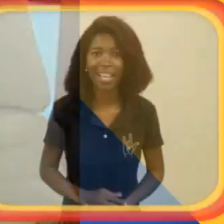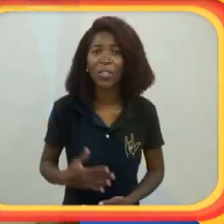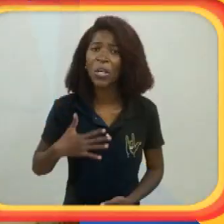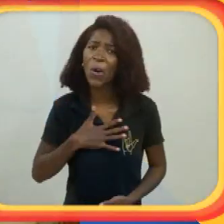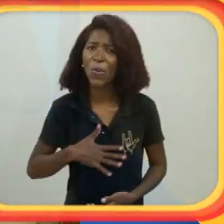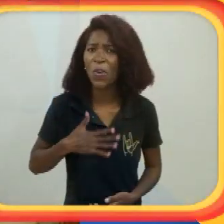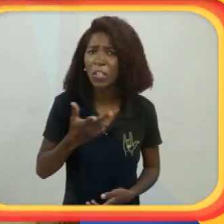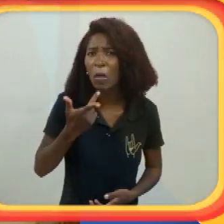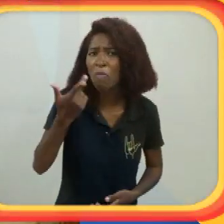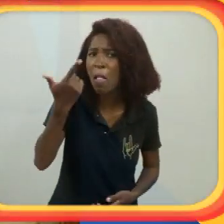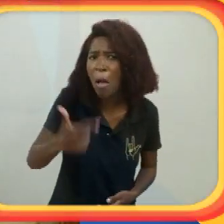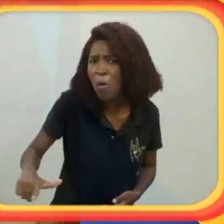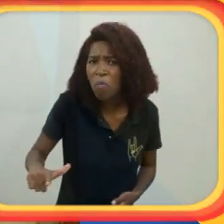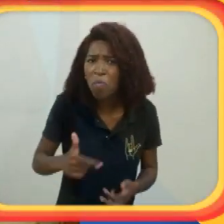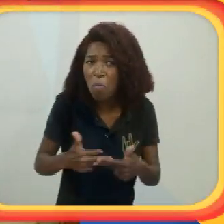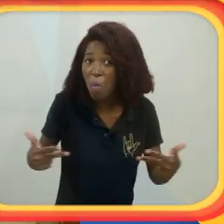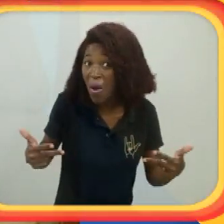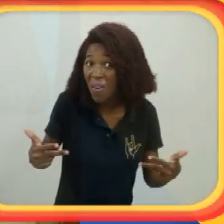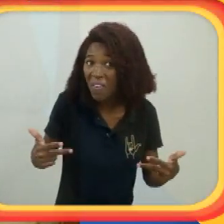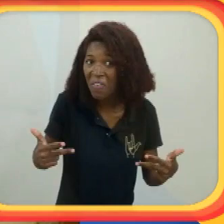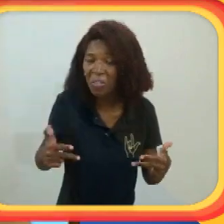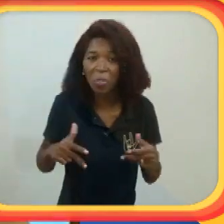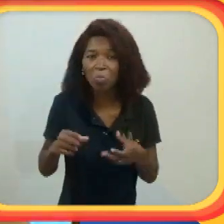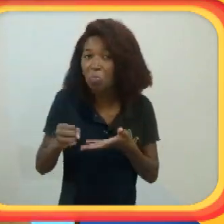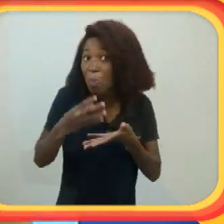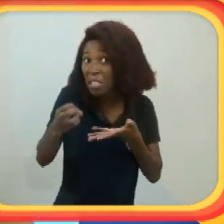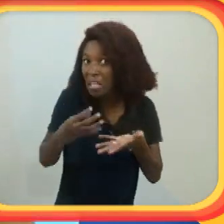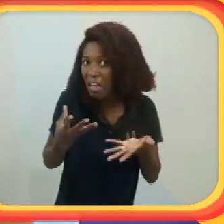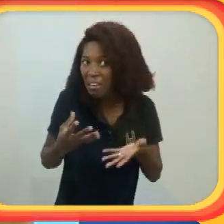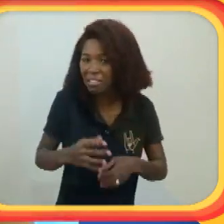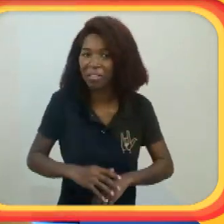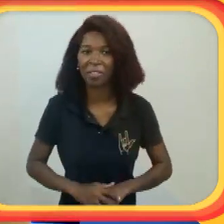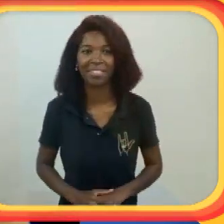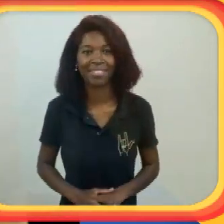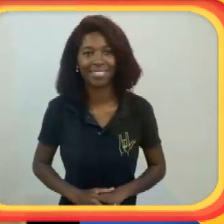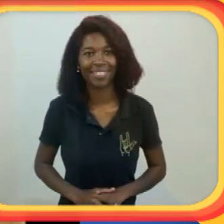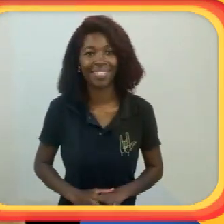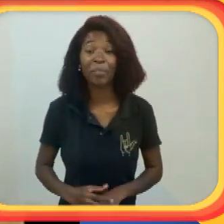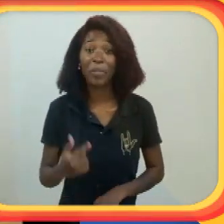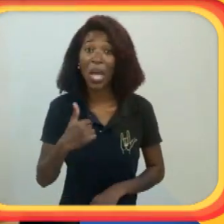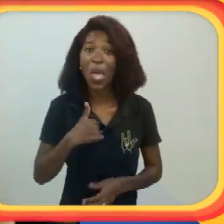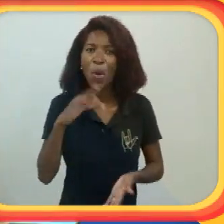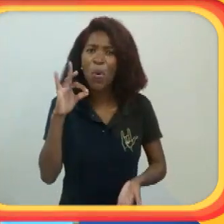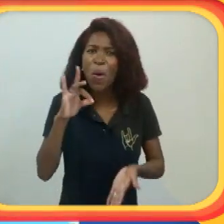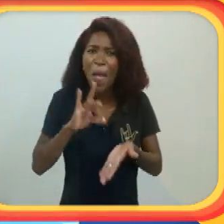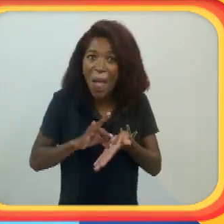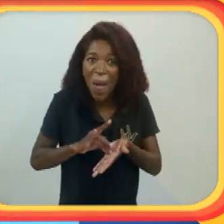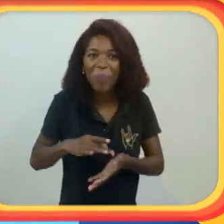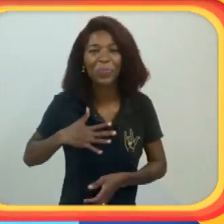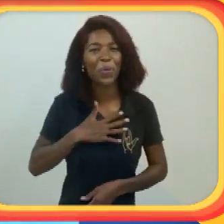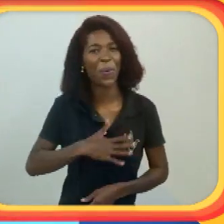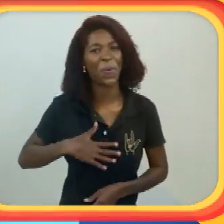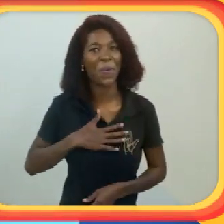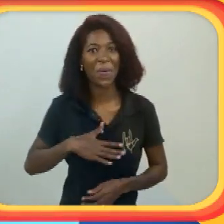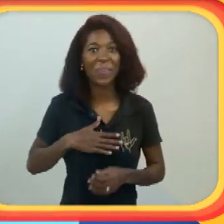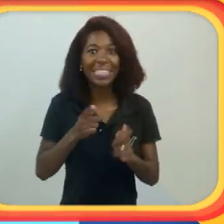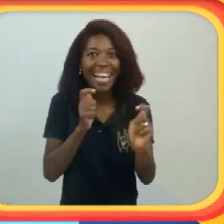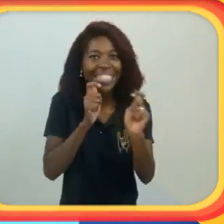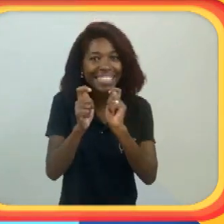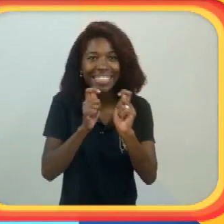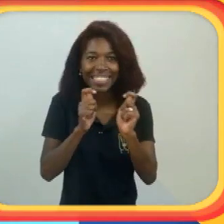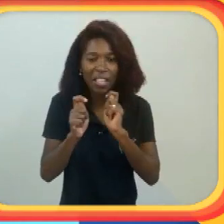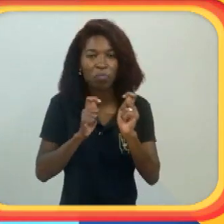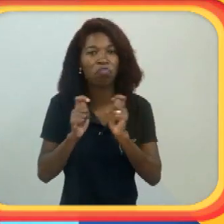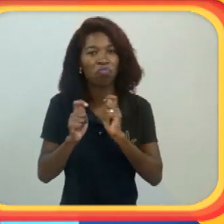em um hall. Gostaria de falar mais alguma coisa, uma mensagem? Eu realmente gostei dessa entrevista. E tem sido uma